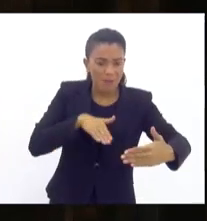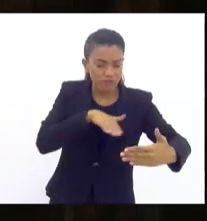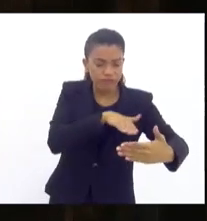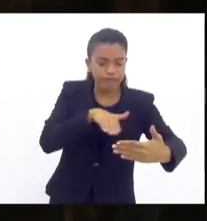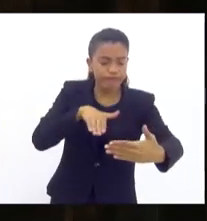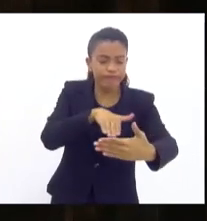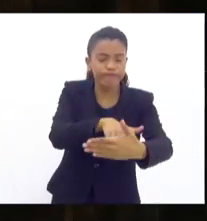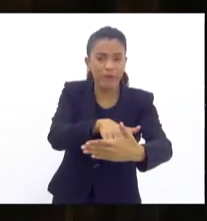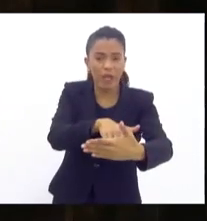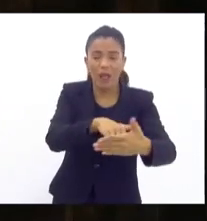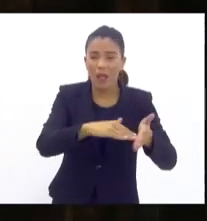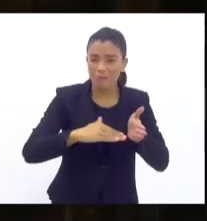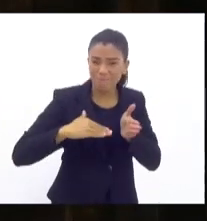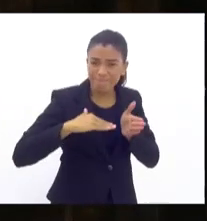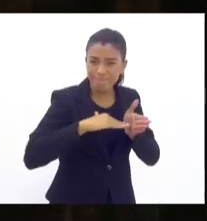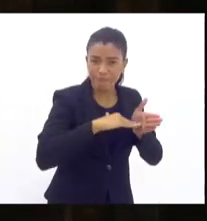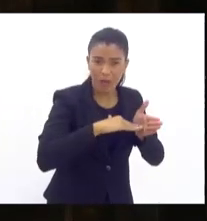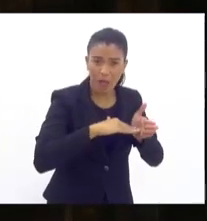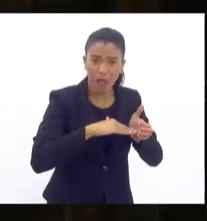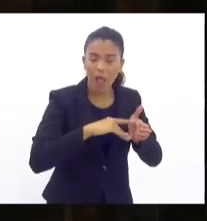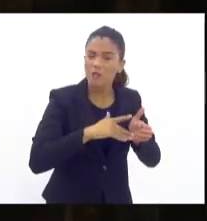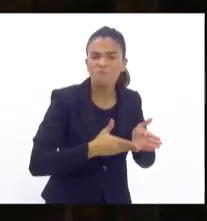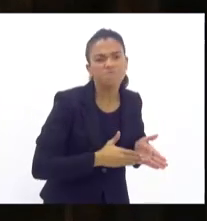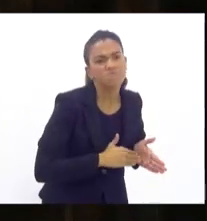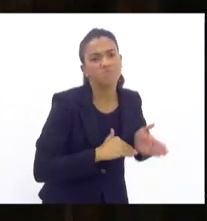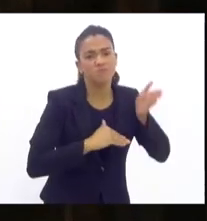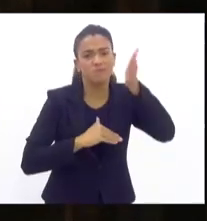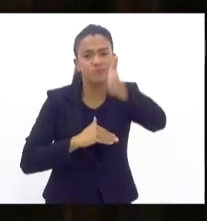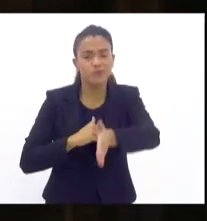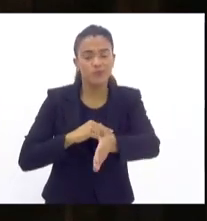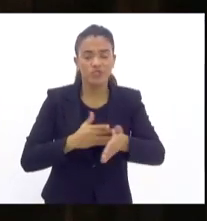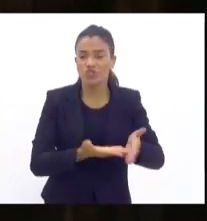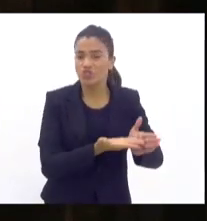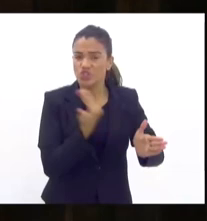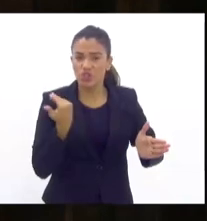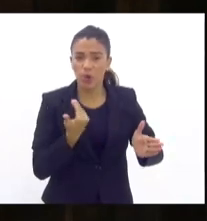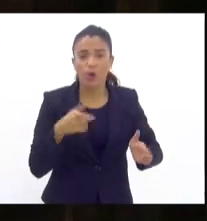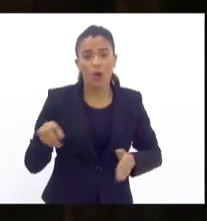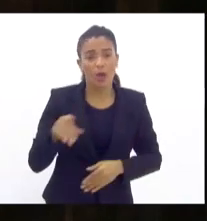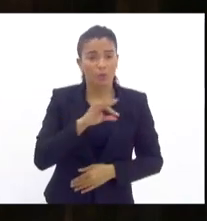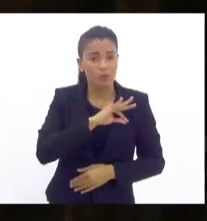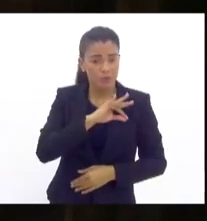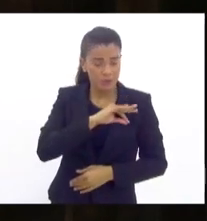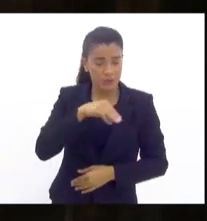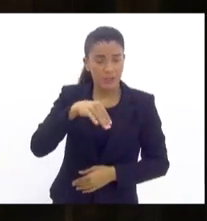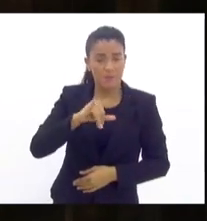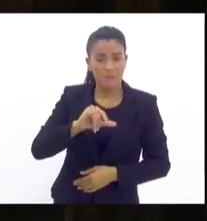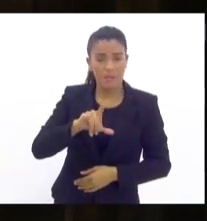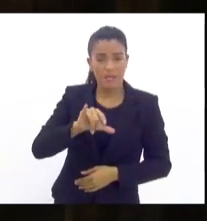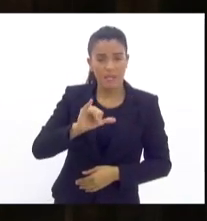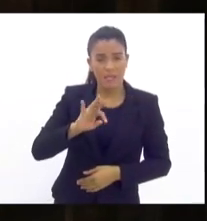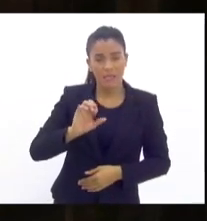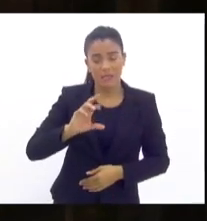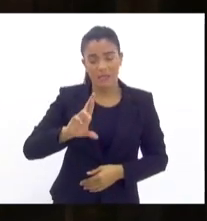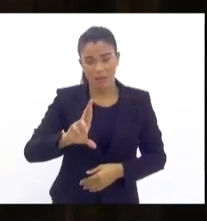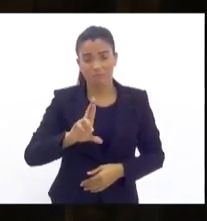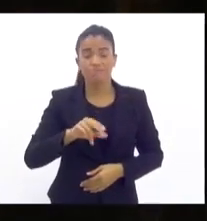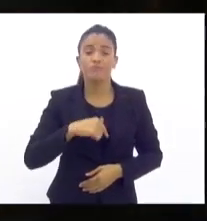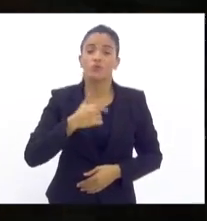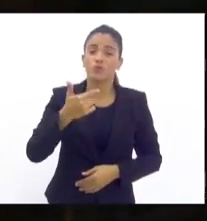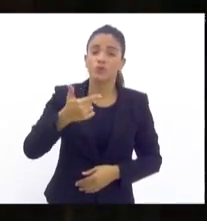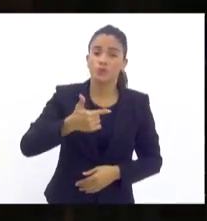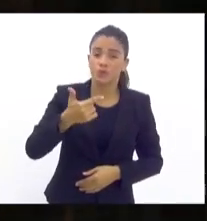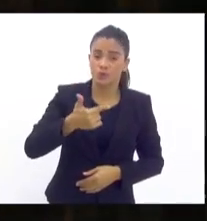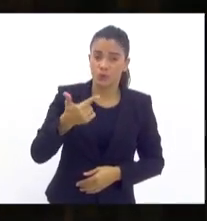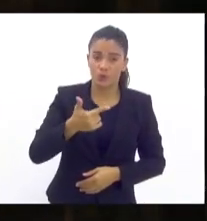a rezar agradecendo a ação da Polícia Militar, então, é luta constante, contem com a Polícia Militar, o segundo CPA